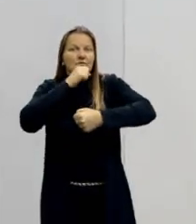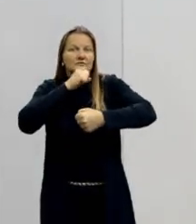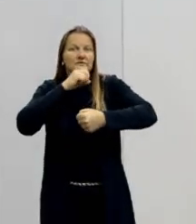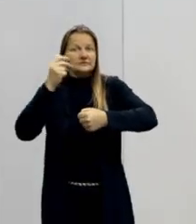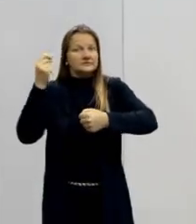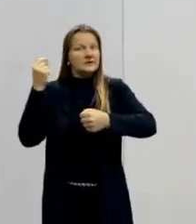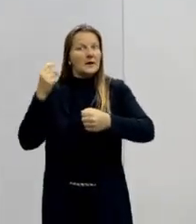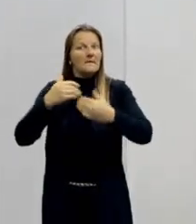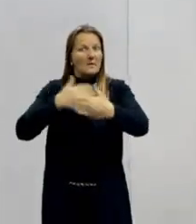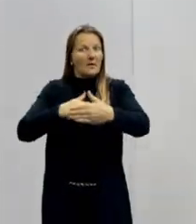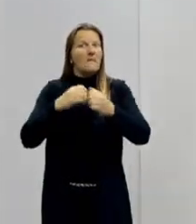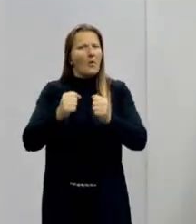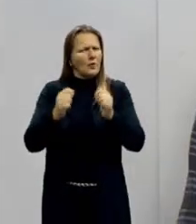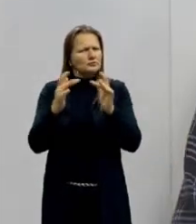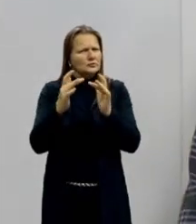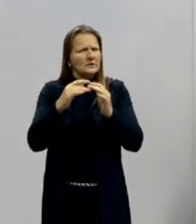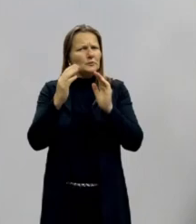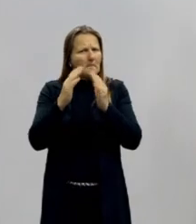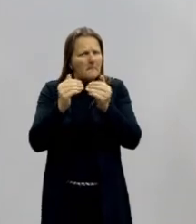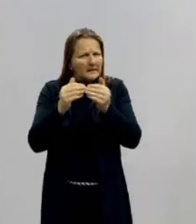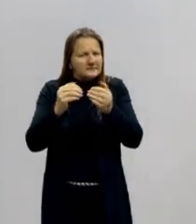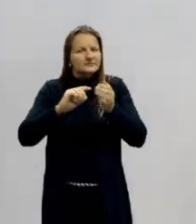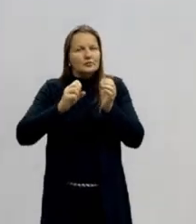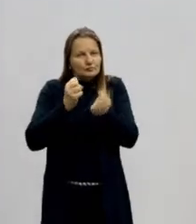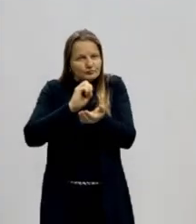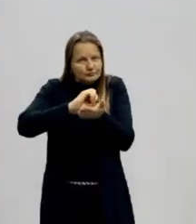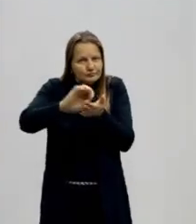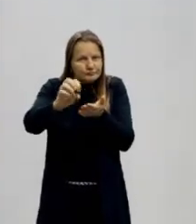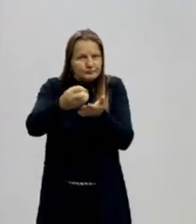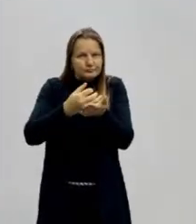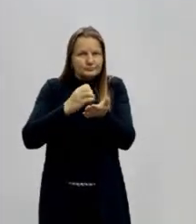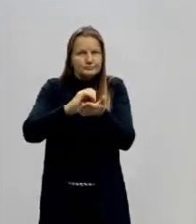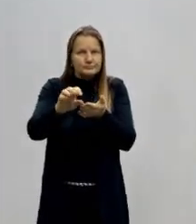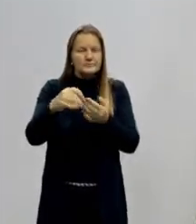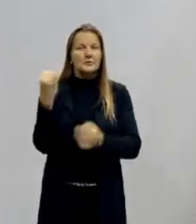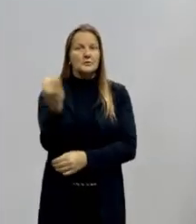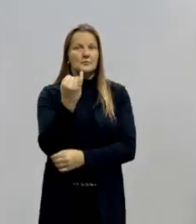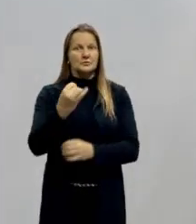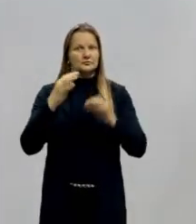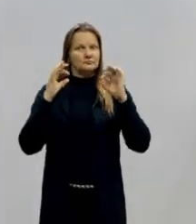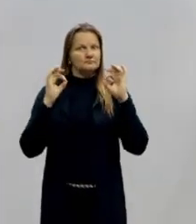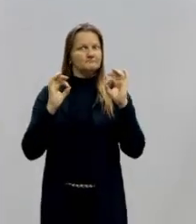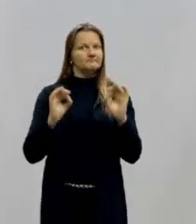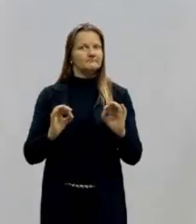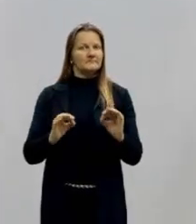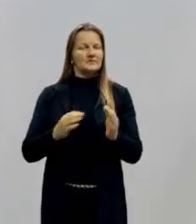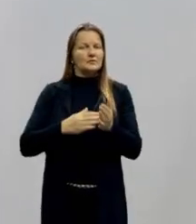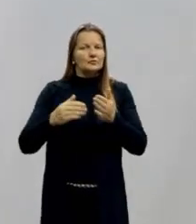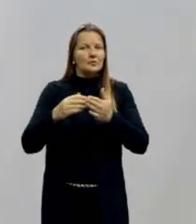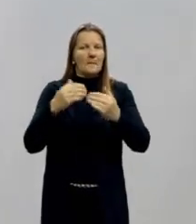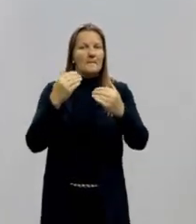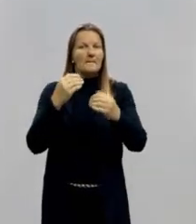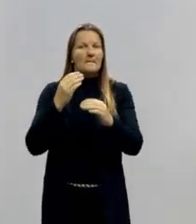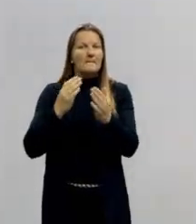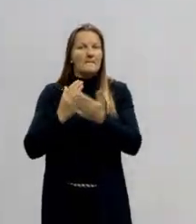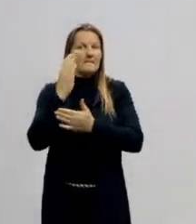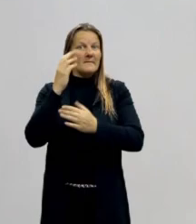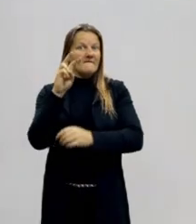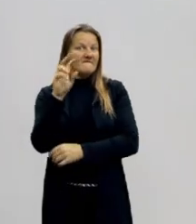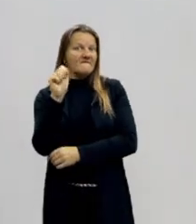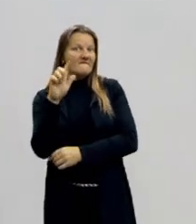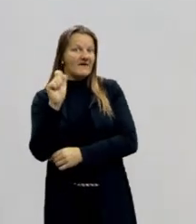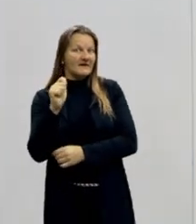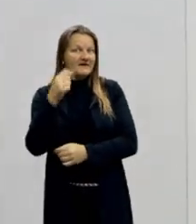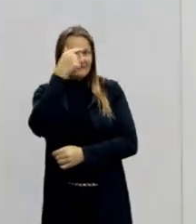preparando aí, que é importantíssimo isso para estar afiado, para ir em busca da tua vaga na